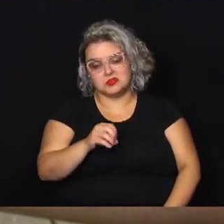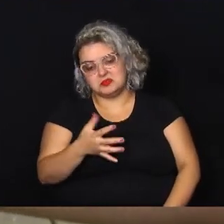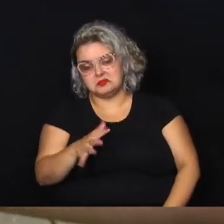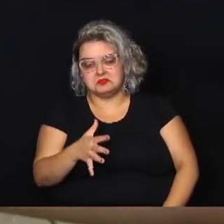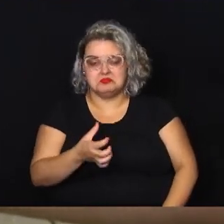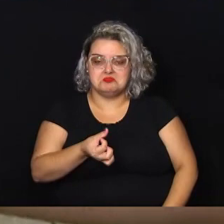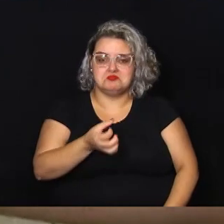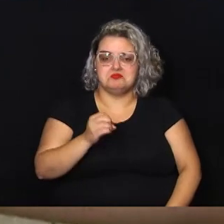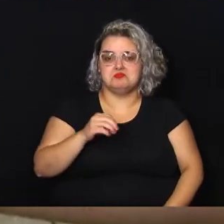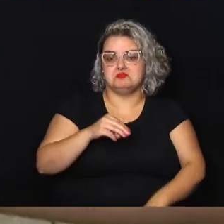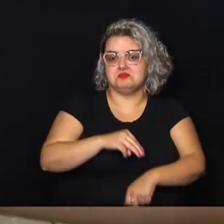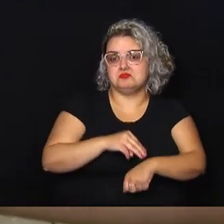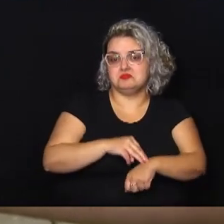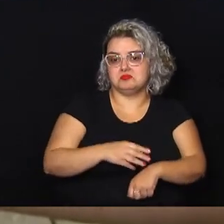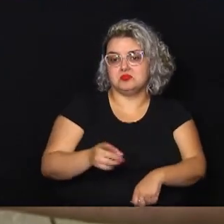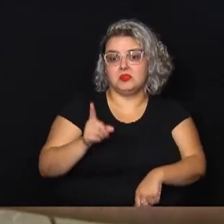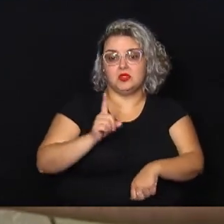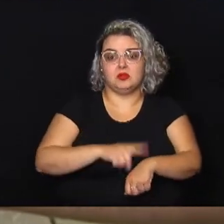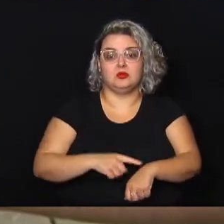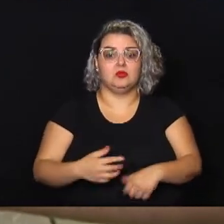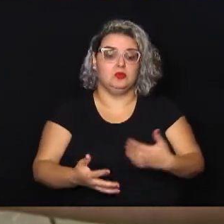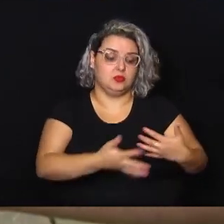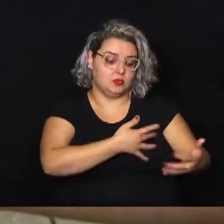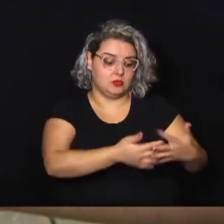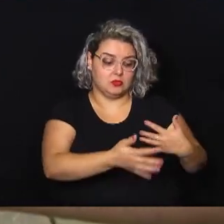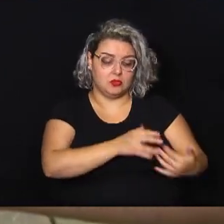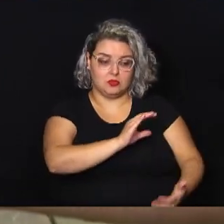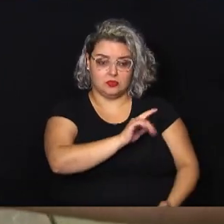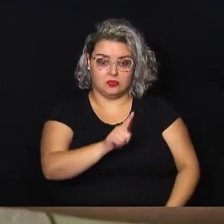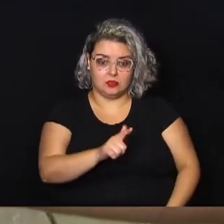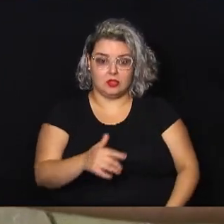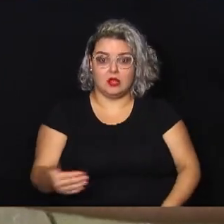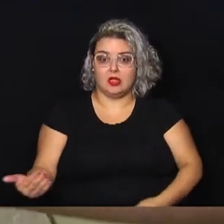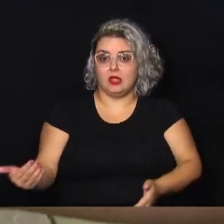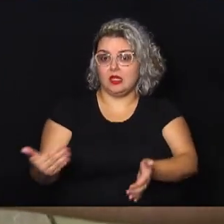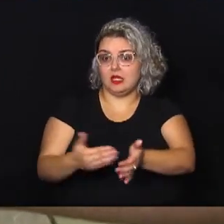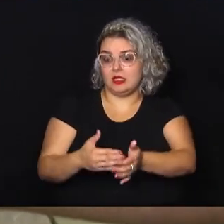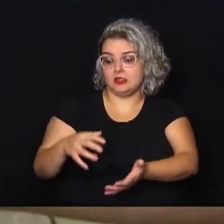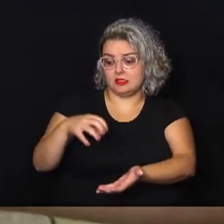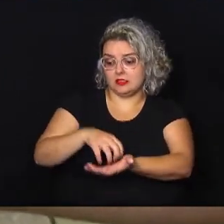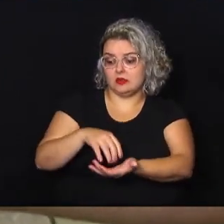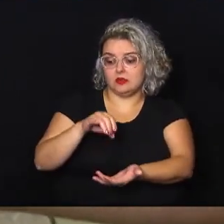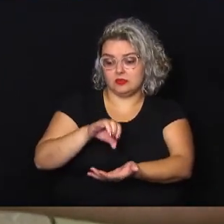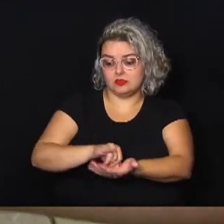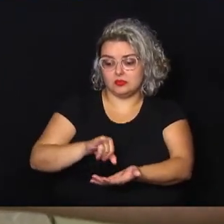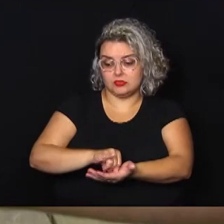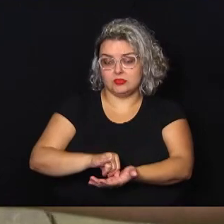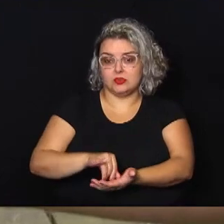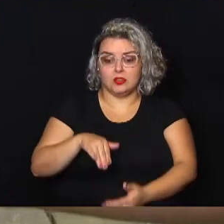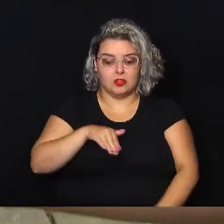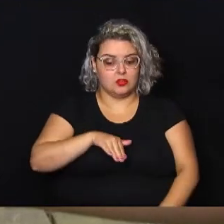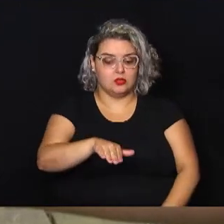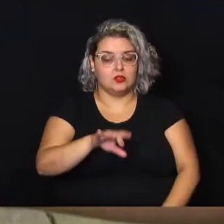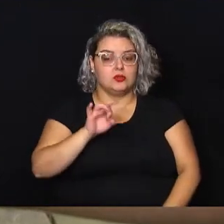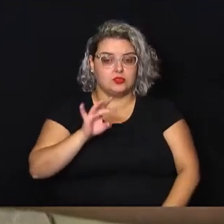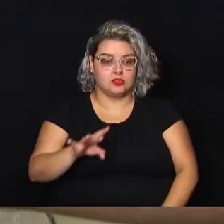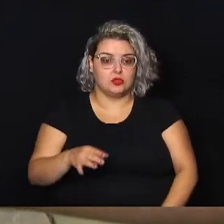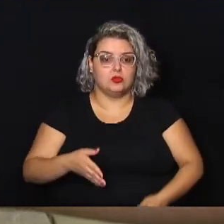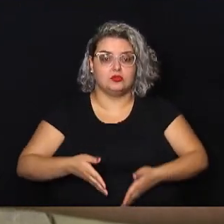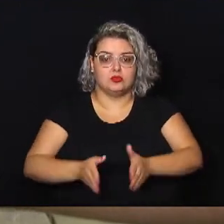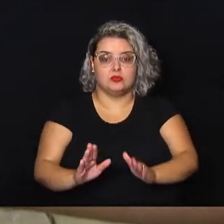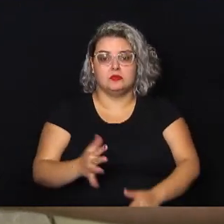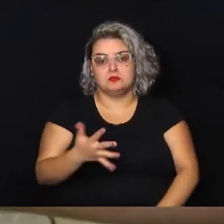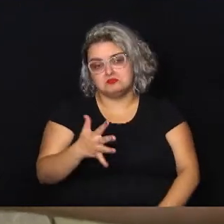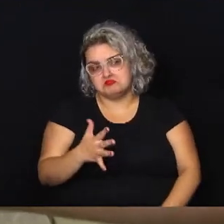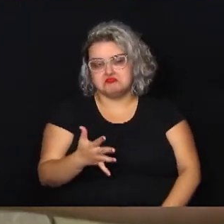60 minutos do Terminal Campo Grande até o Terminal Central. E, andando só no corredor, ele teria aí uma